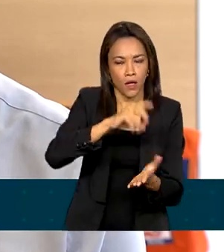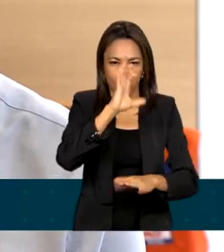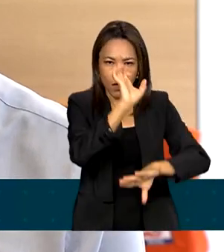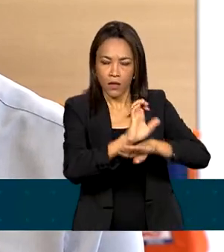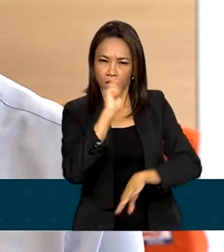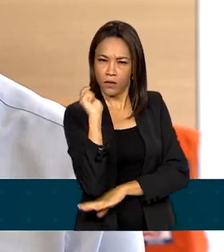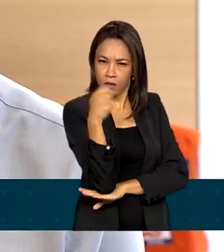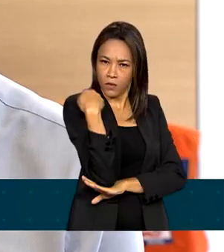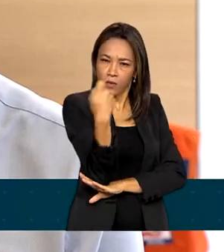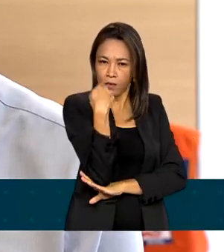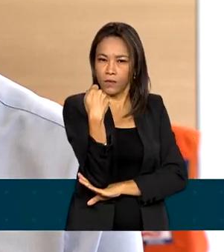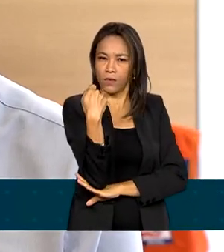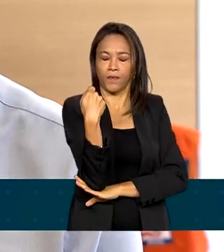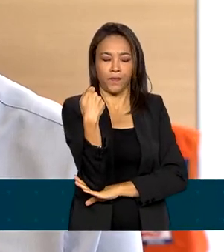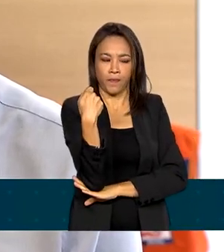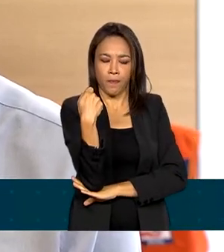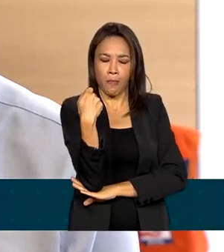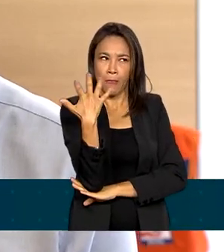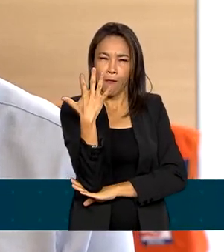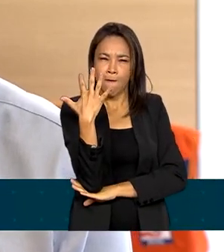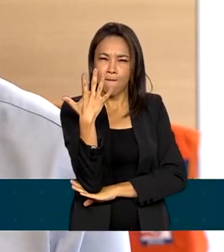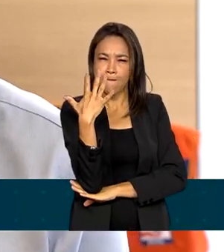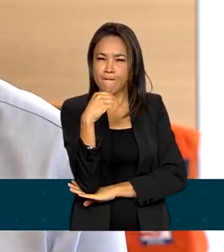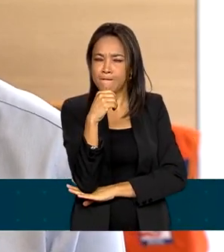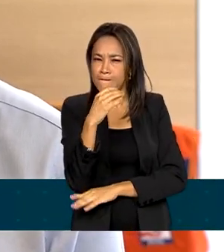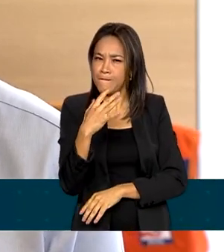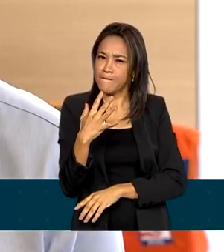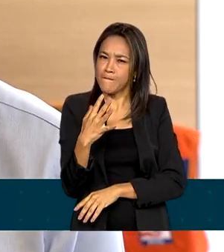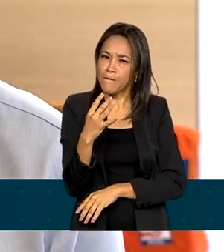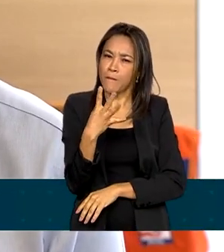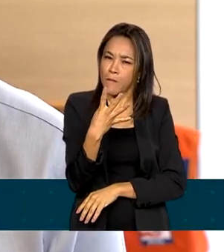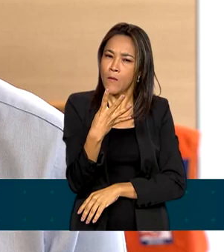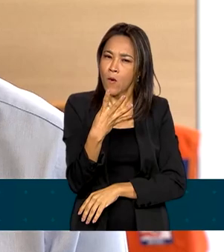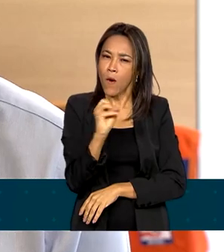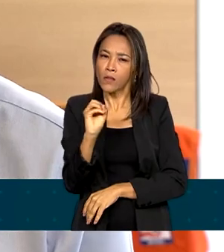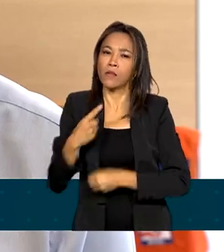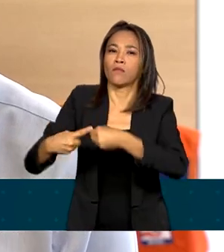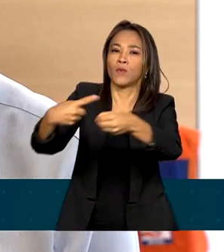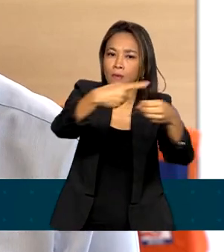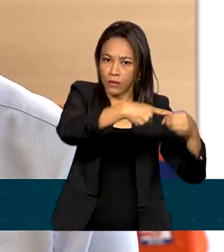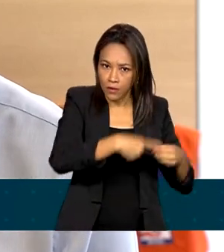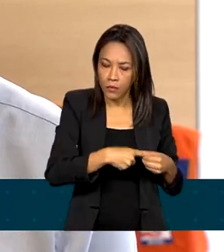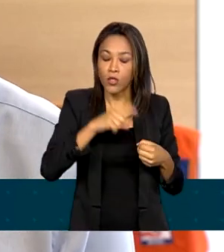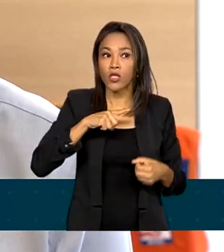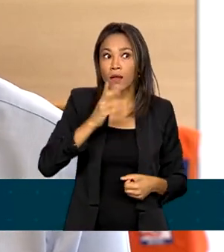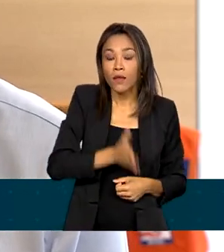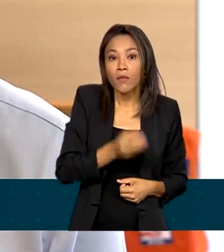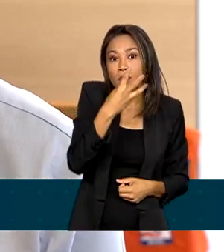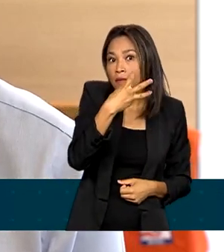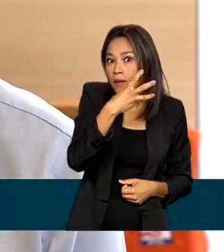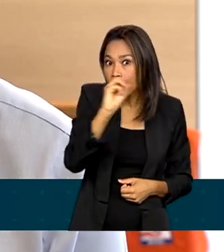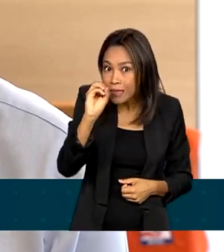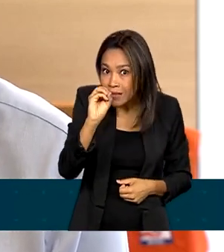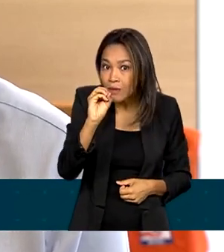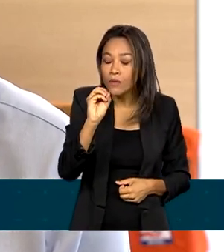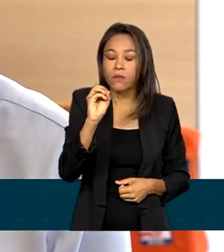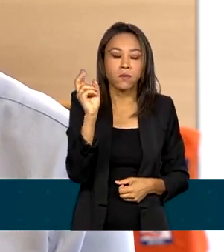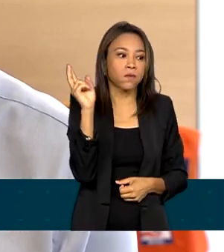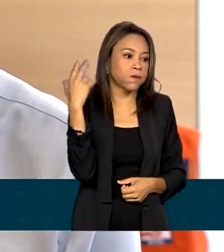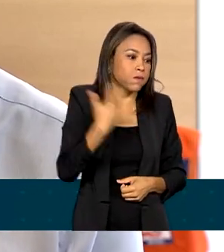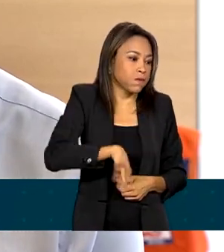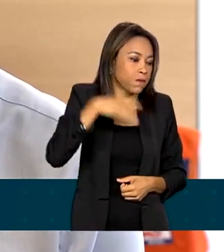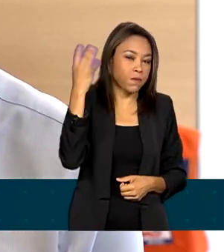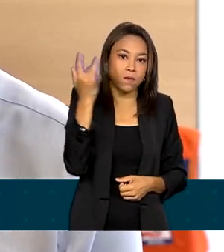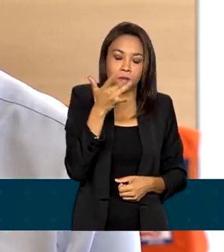Daqui lá, de um pouco mais de 400 municípios, nós já temos 300 com situação de emergência